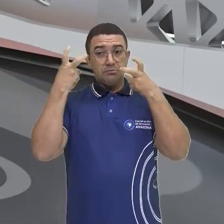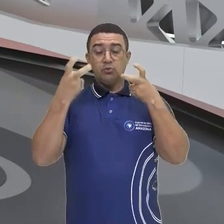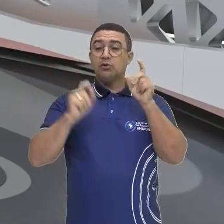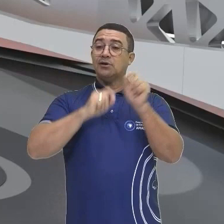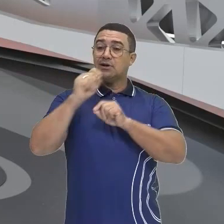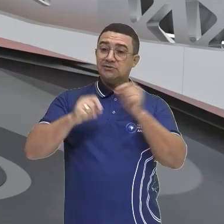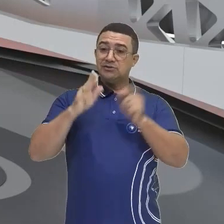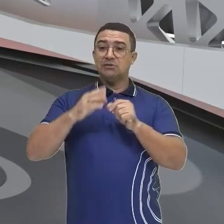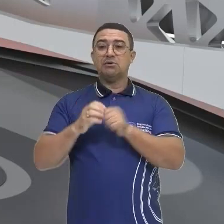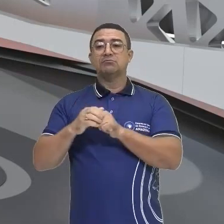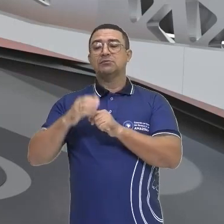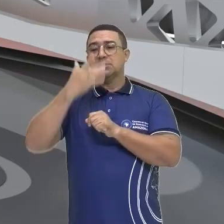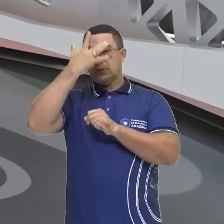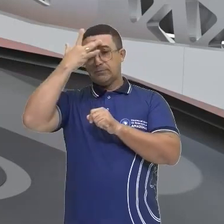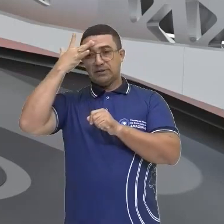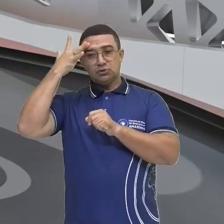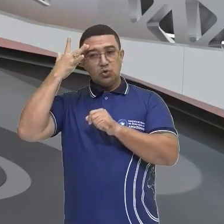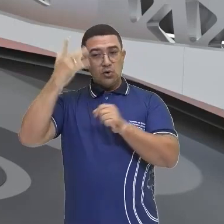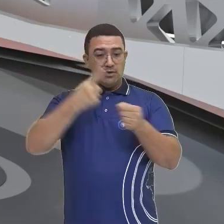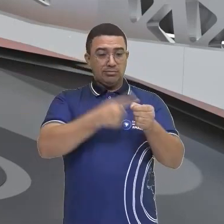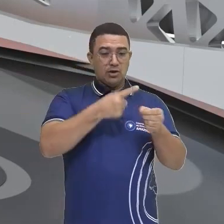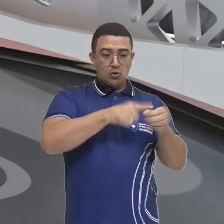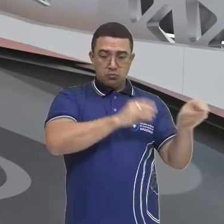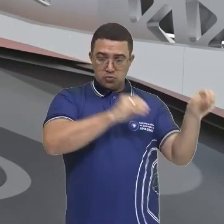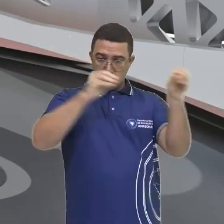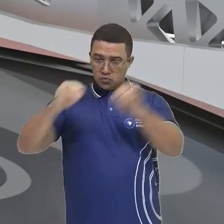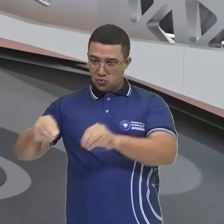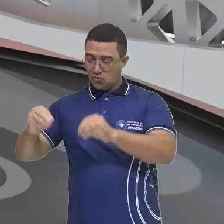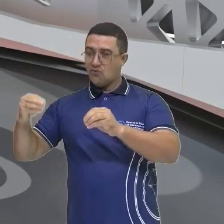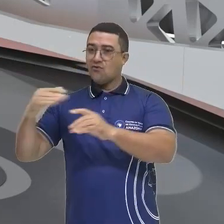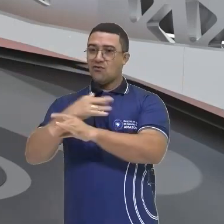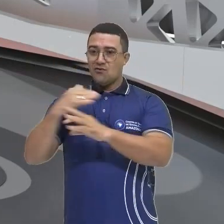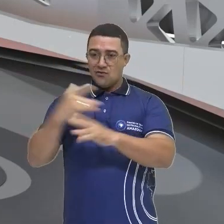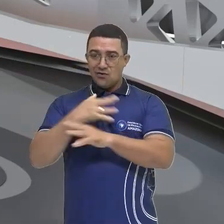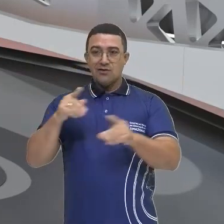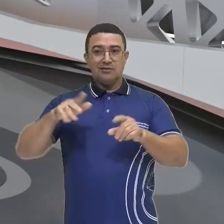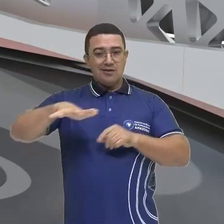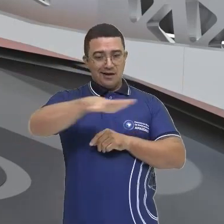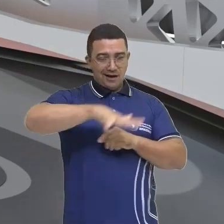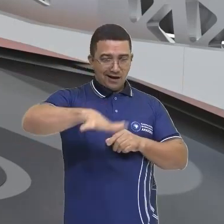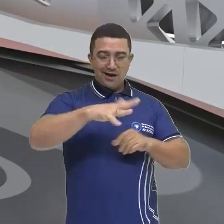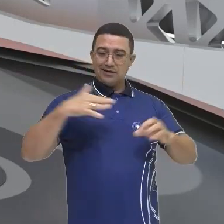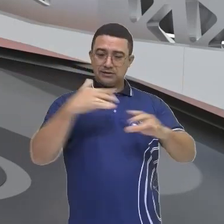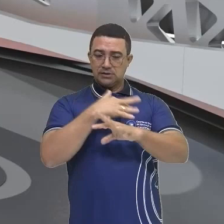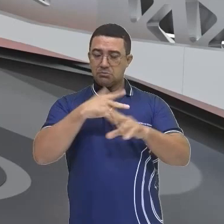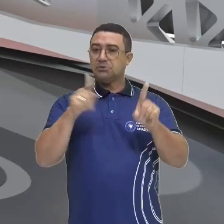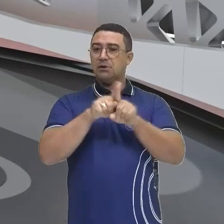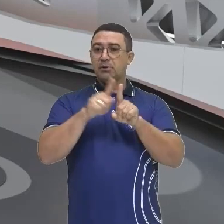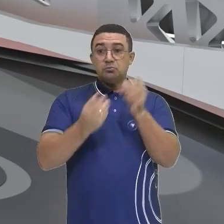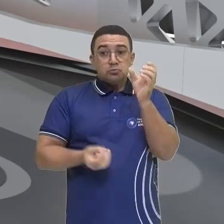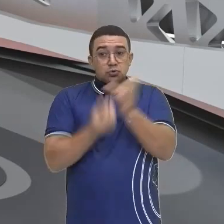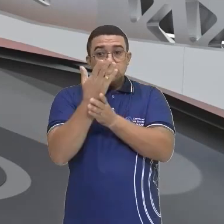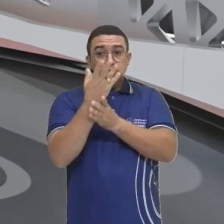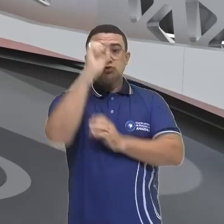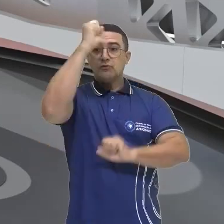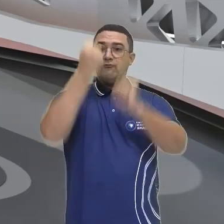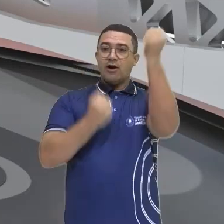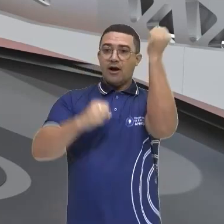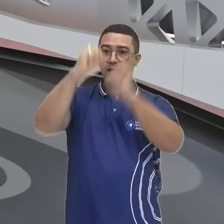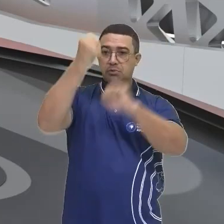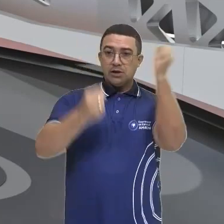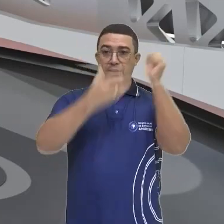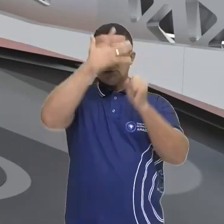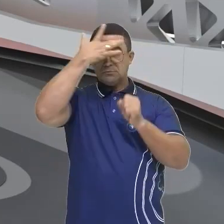êxodo rural, mas no meio urbano a gente já tem o processo de industrialização que vai ali atrair as